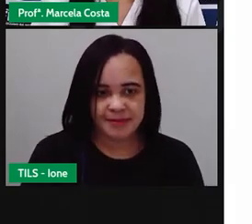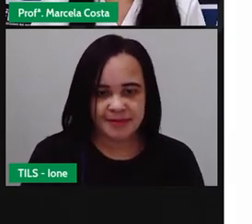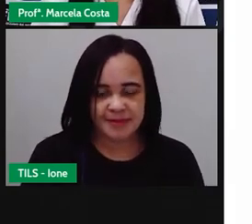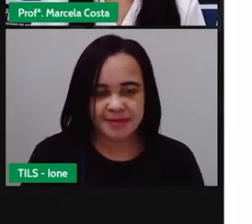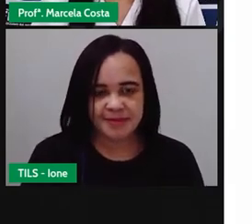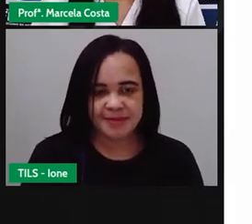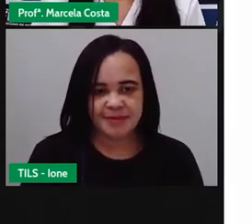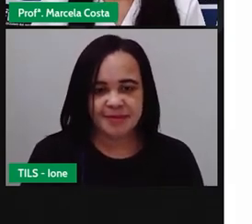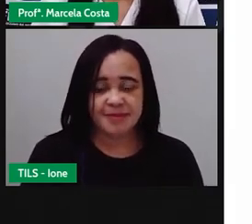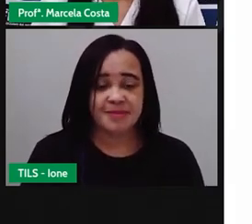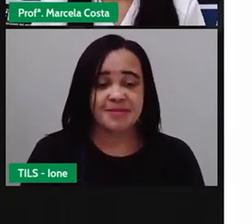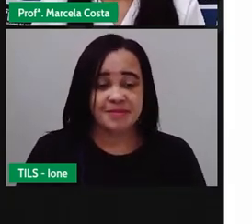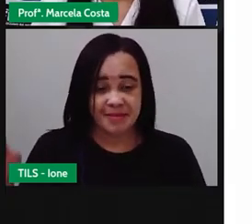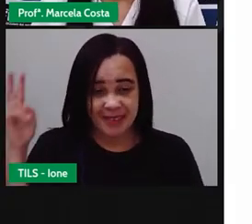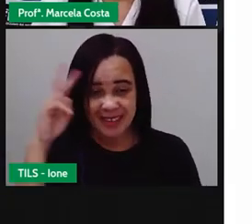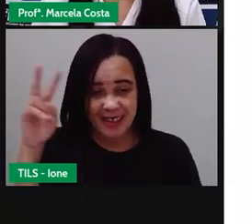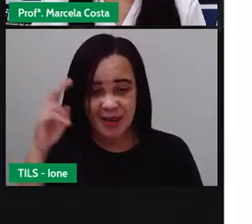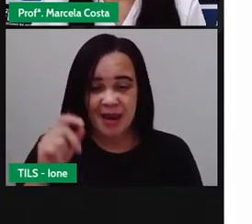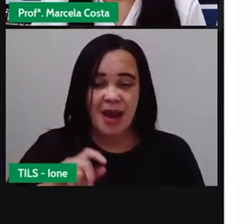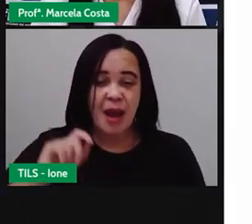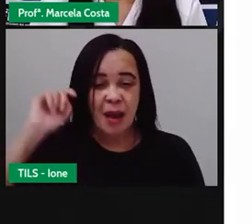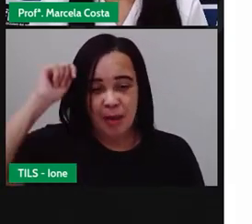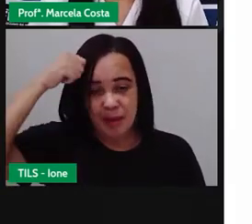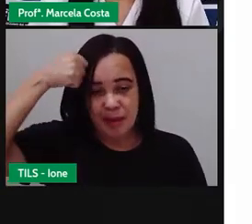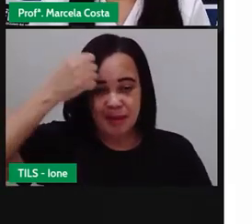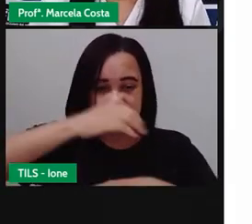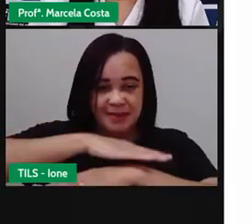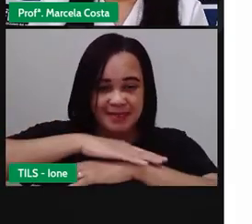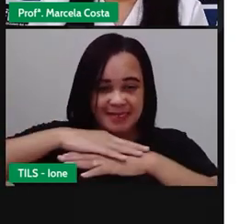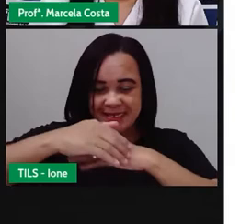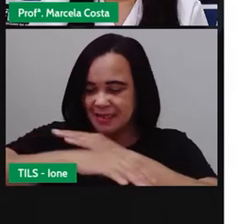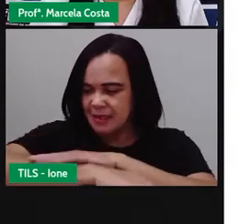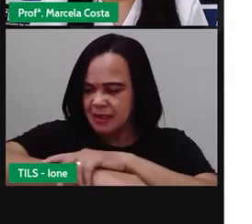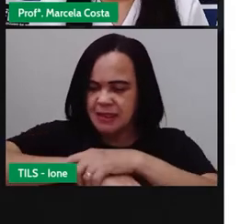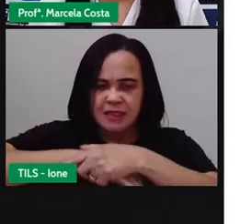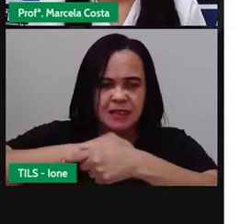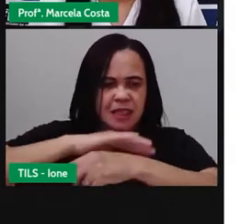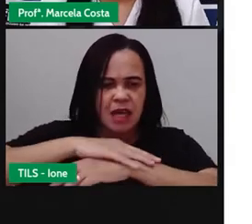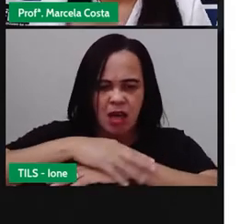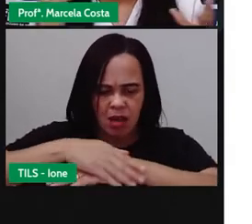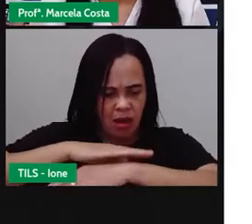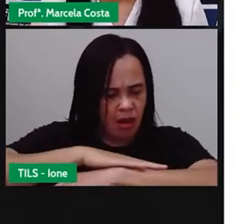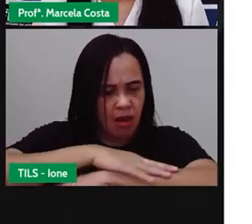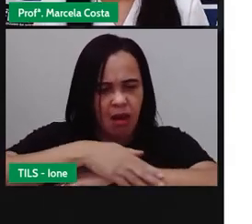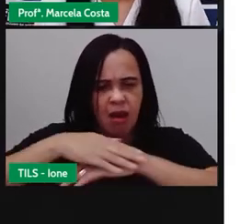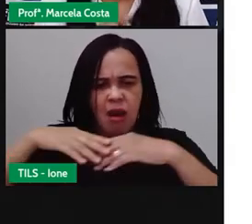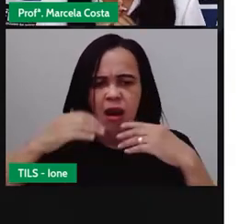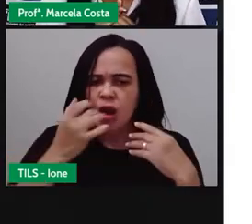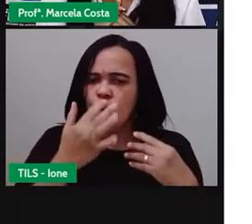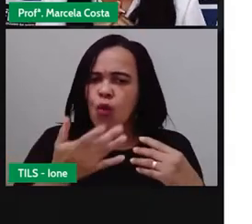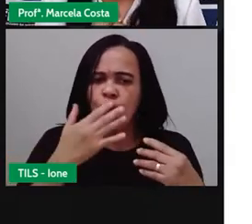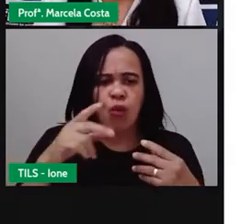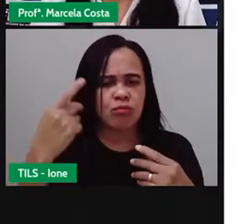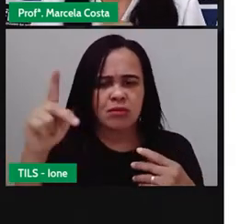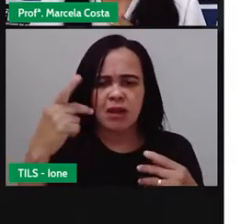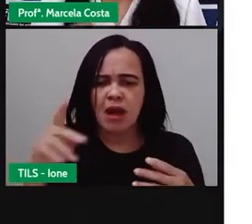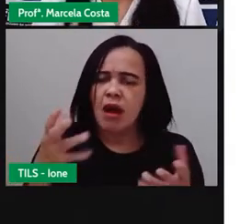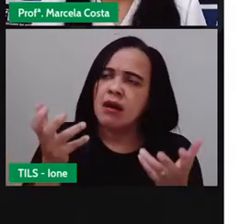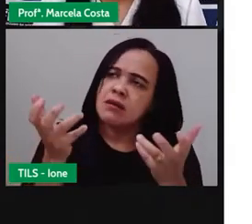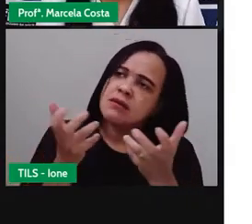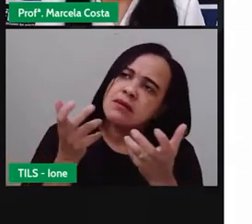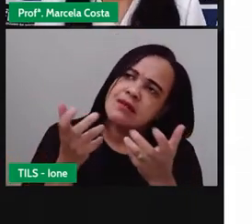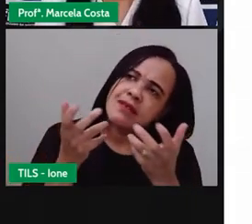Era a cor pretinha, né? Ele ficava apaixonado e pensava, ah, como eu quero ter um